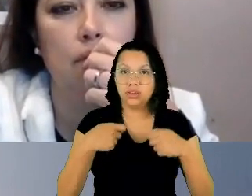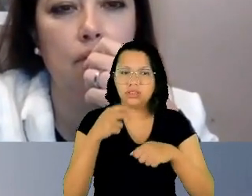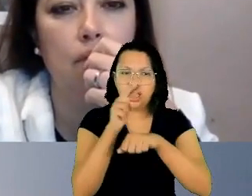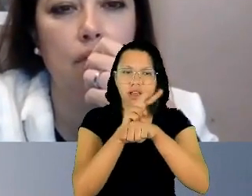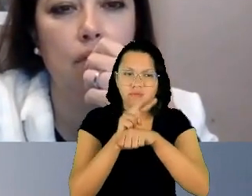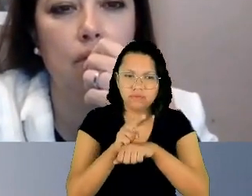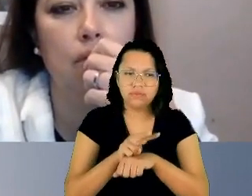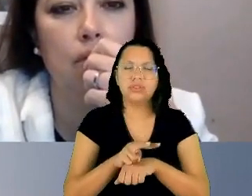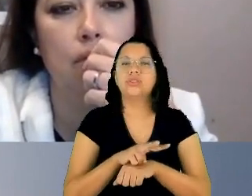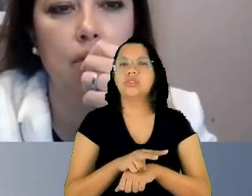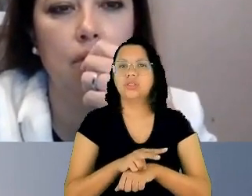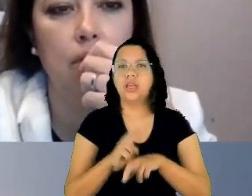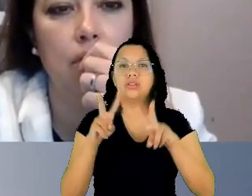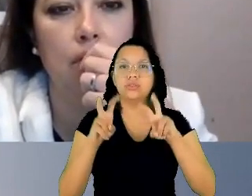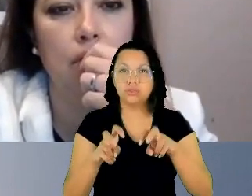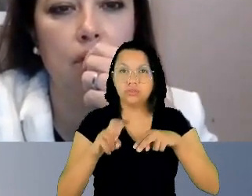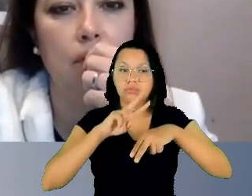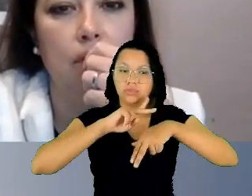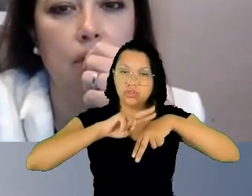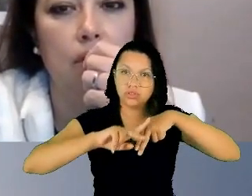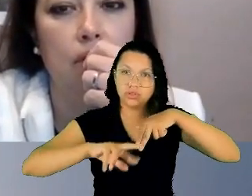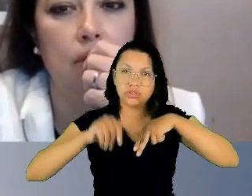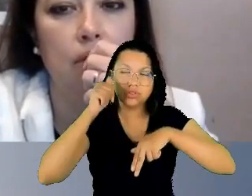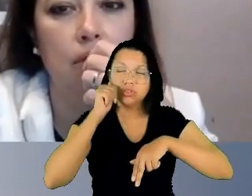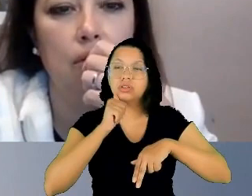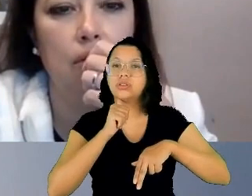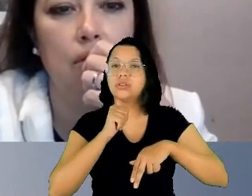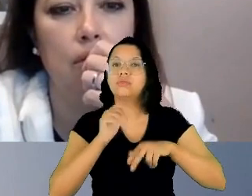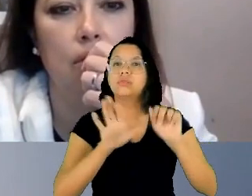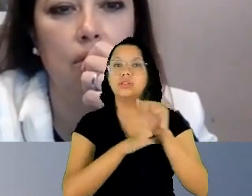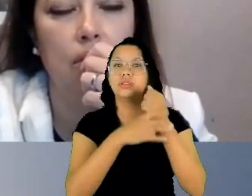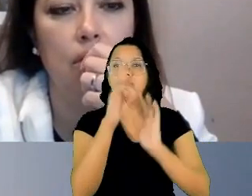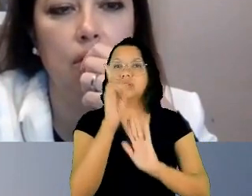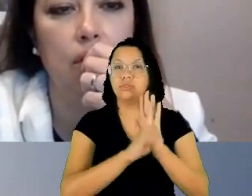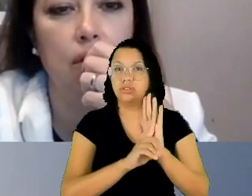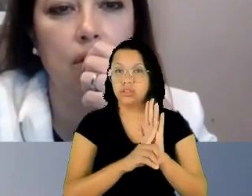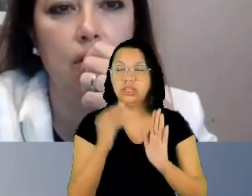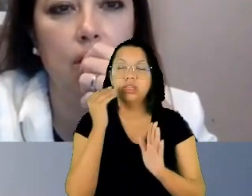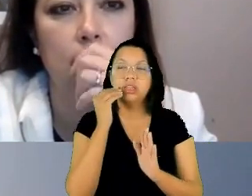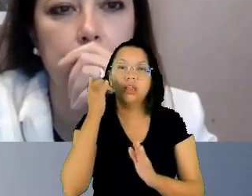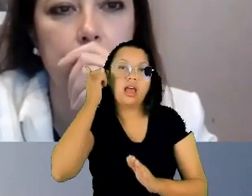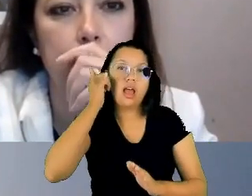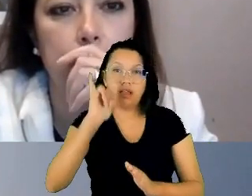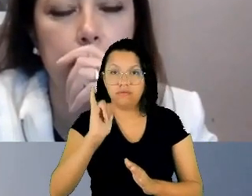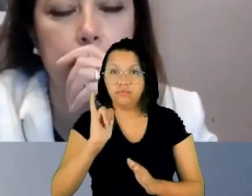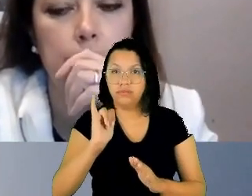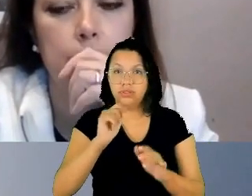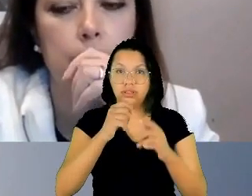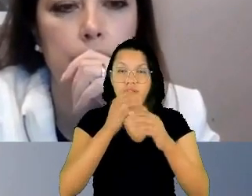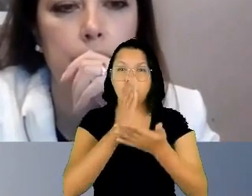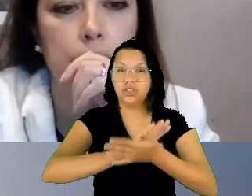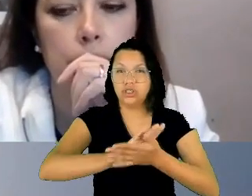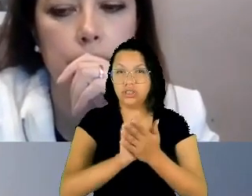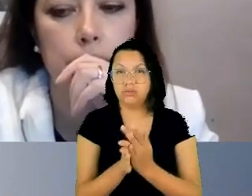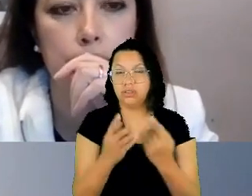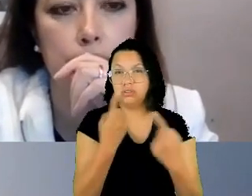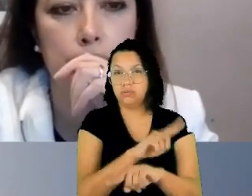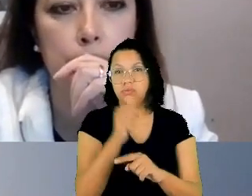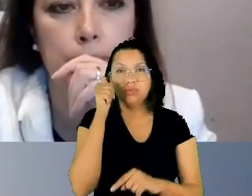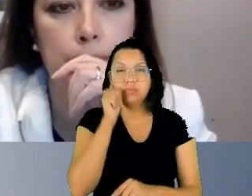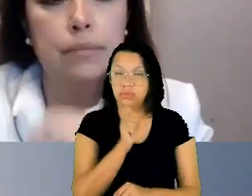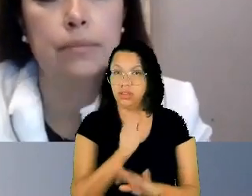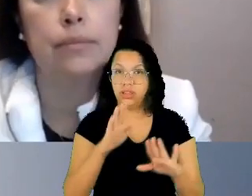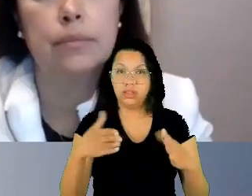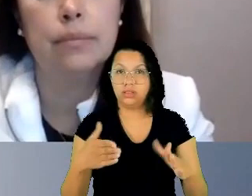direitos e adotando medidas preventivas para combater a destinação contra as mulheres. A corte aqui enfrenta ineditamente a realidade